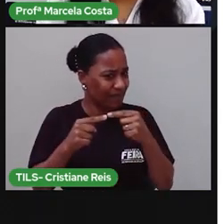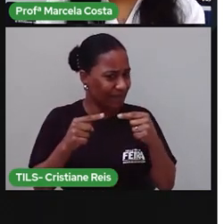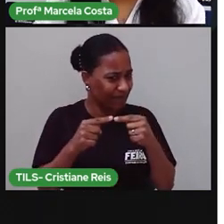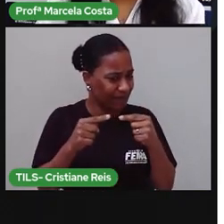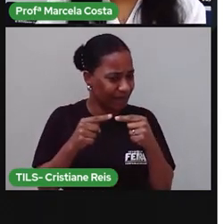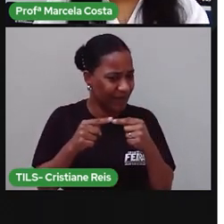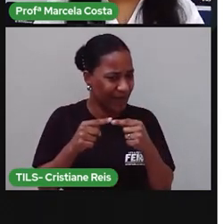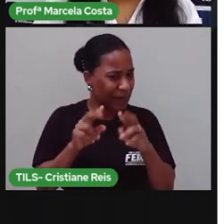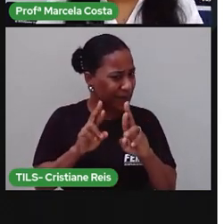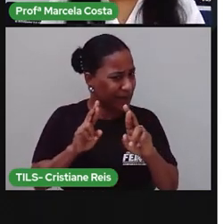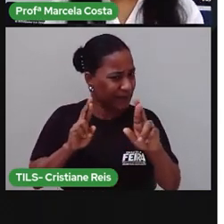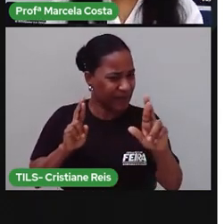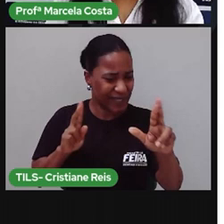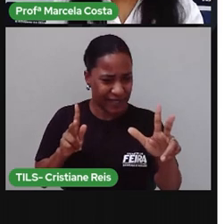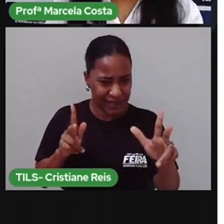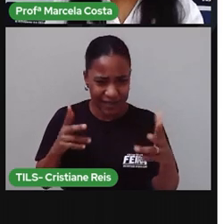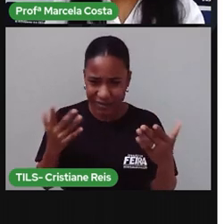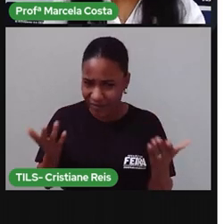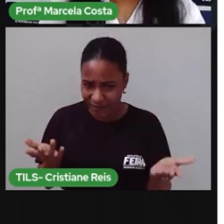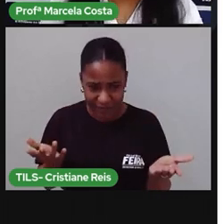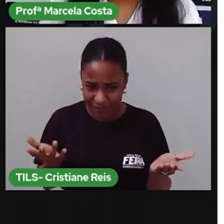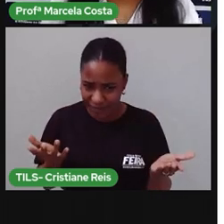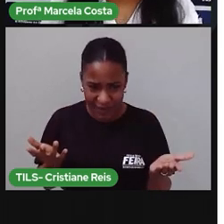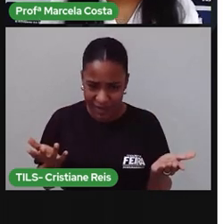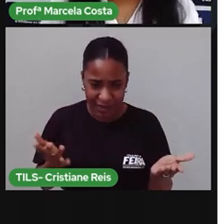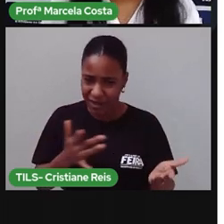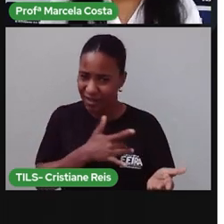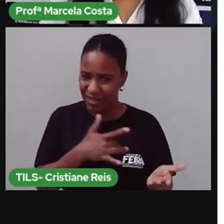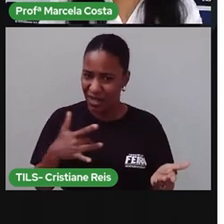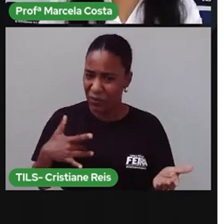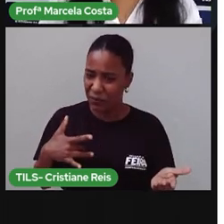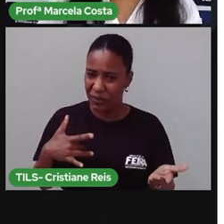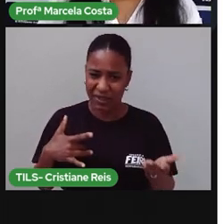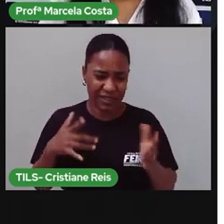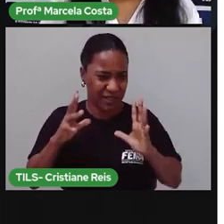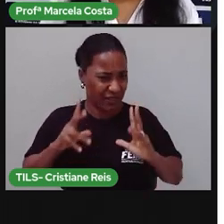totalmente diferentes? Uma não diz nada para a outra.